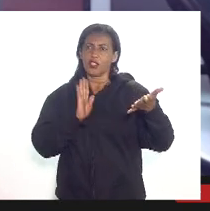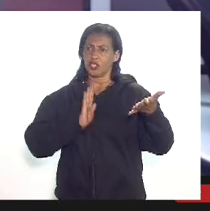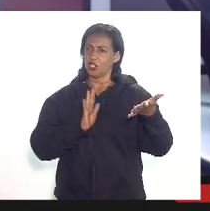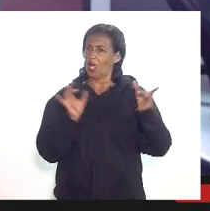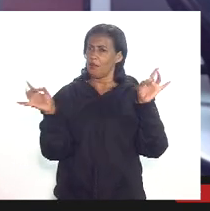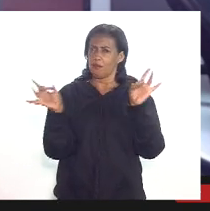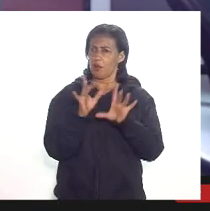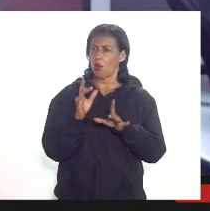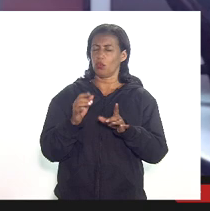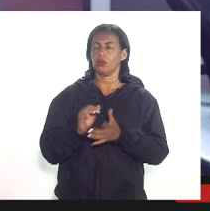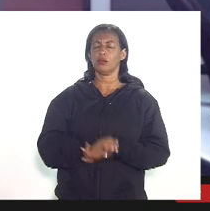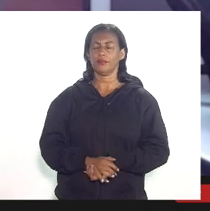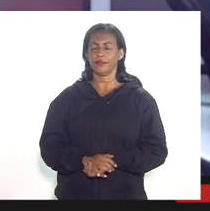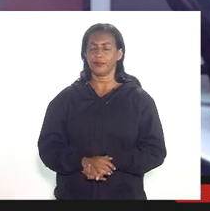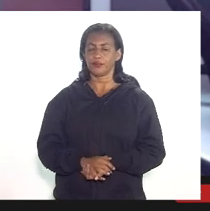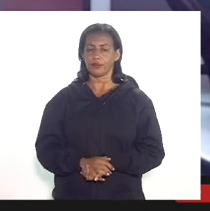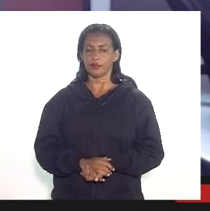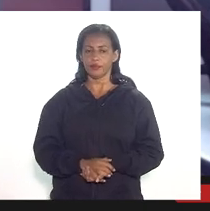como explicado